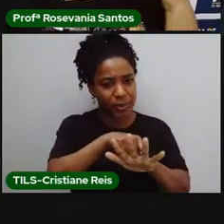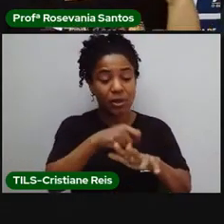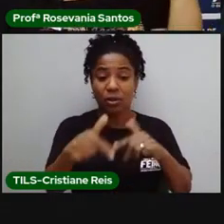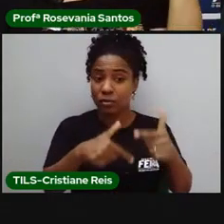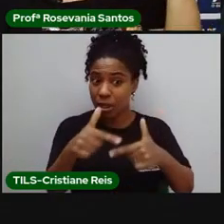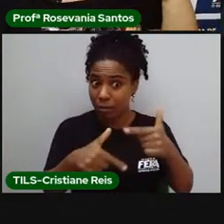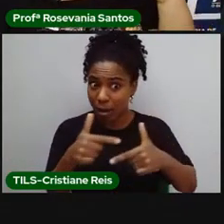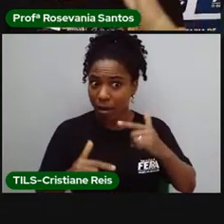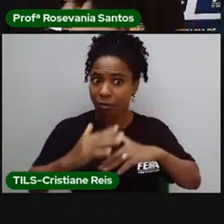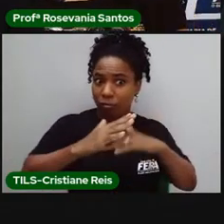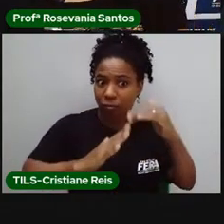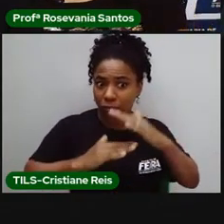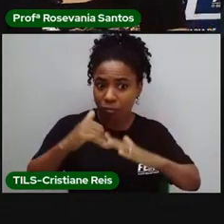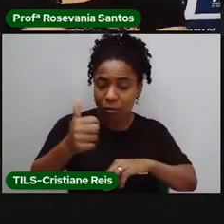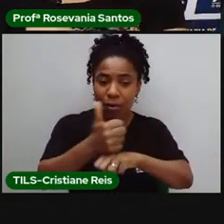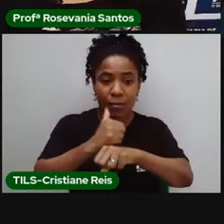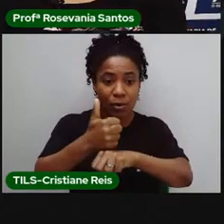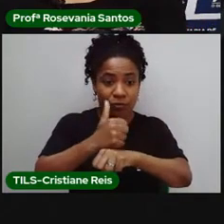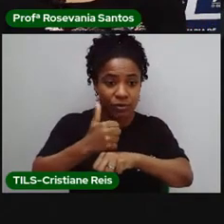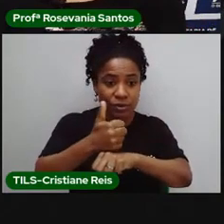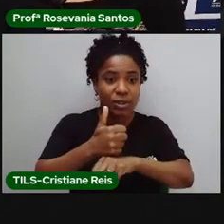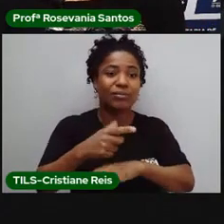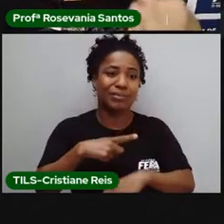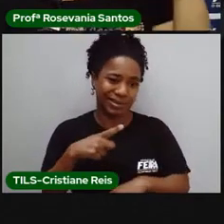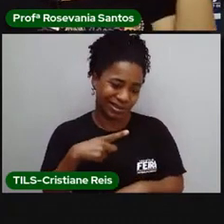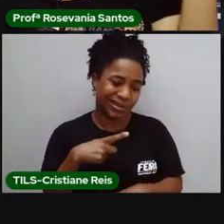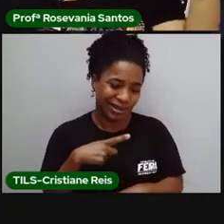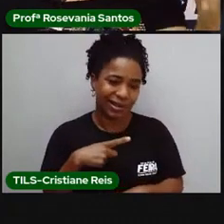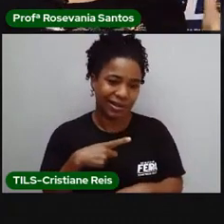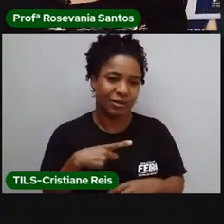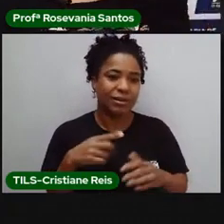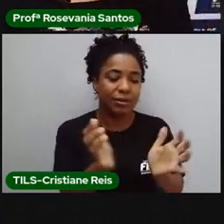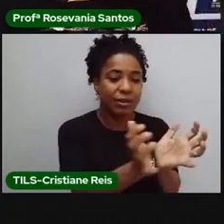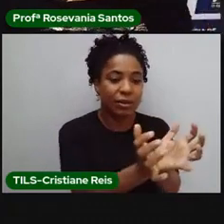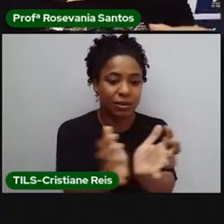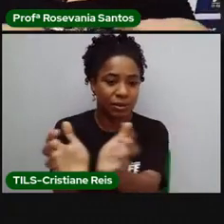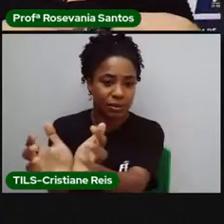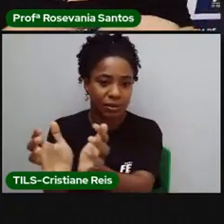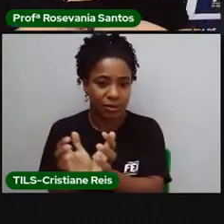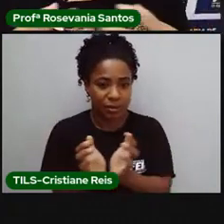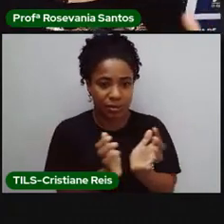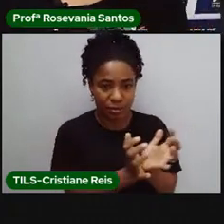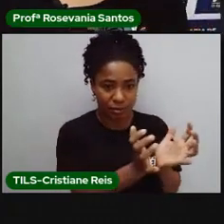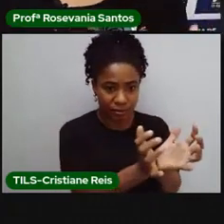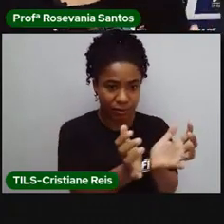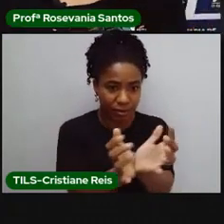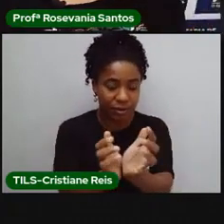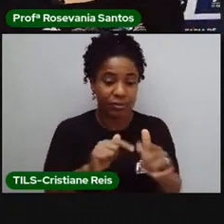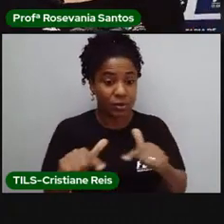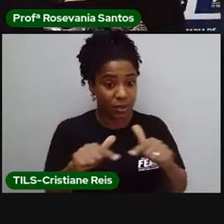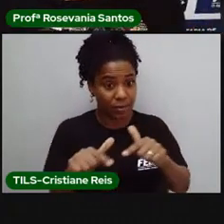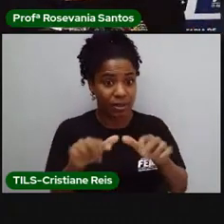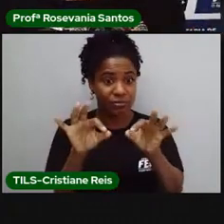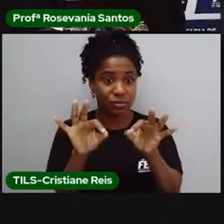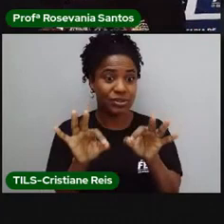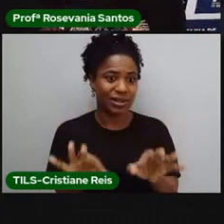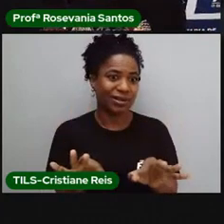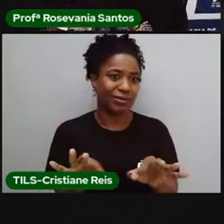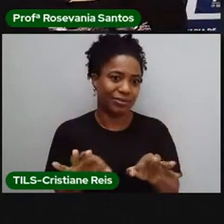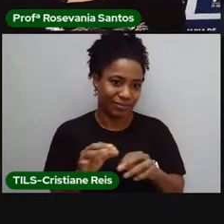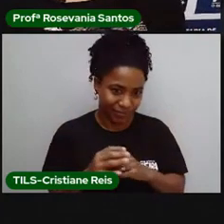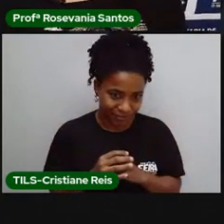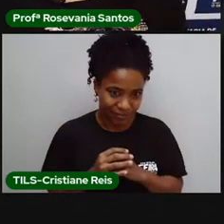específica, que é dividido os setores, ou que tem um local específico para ele trabalhar.